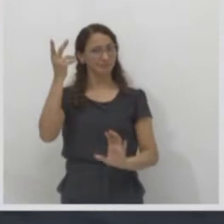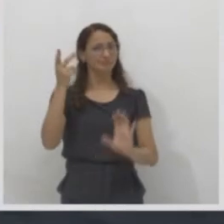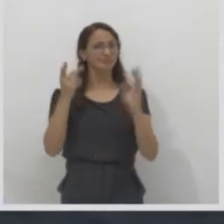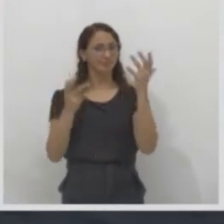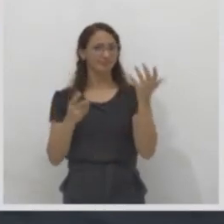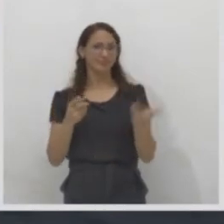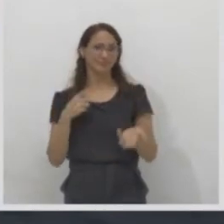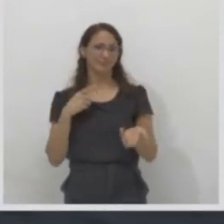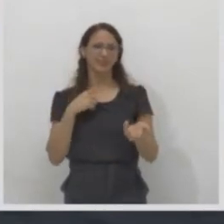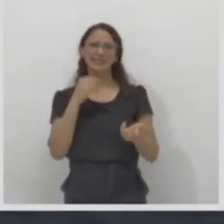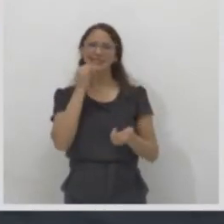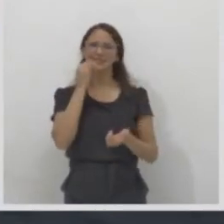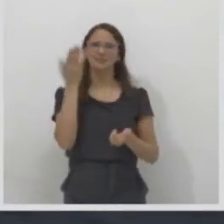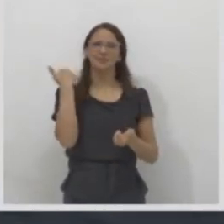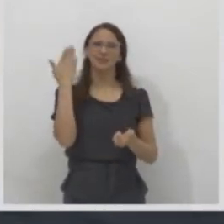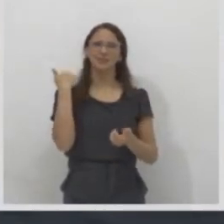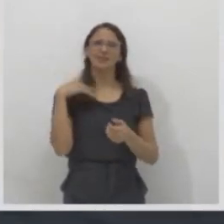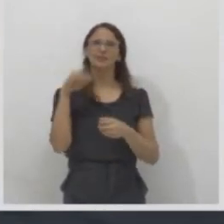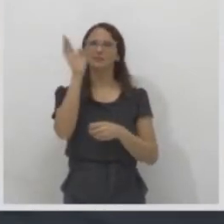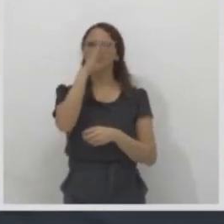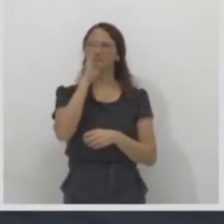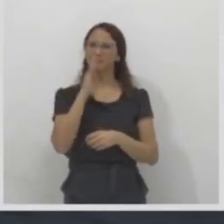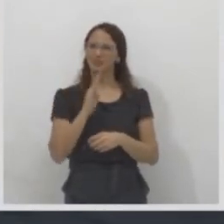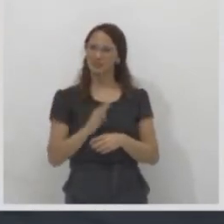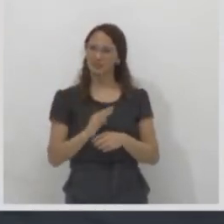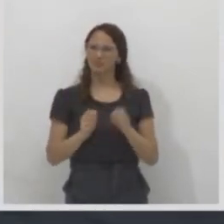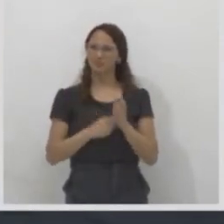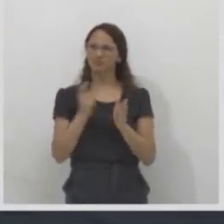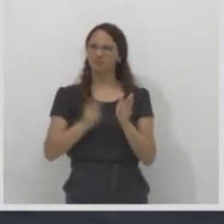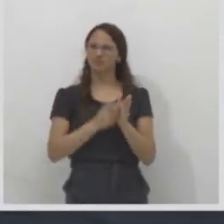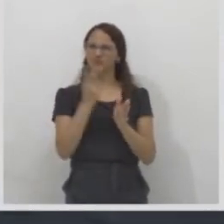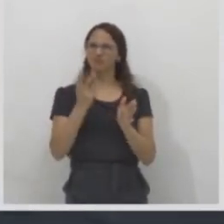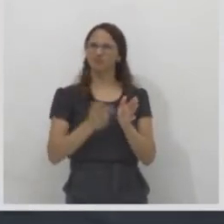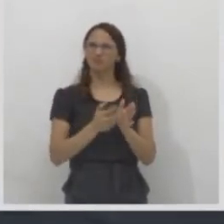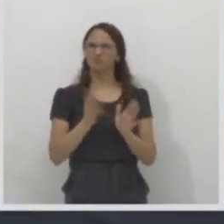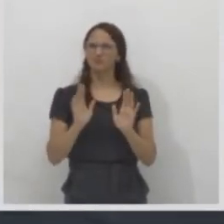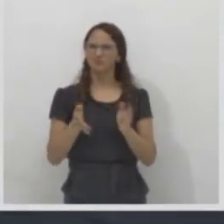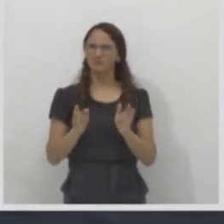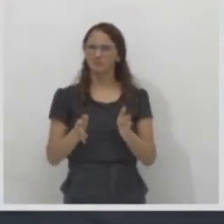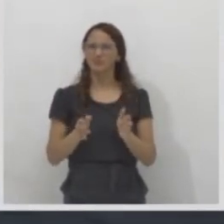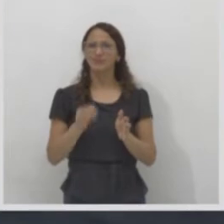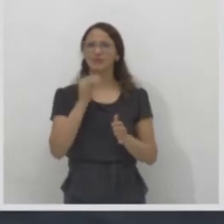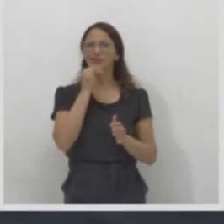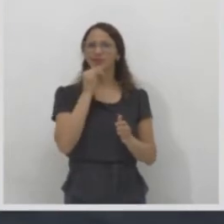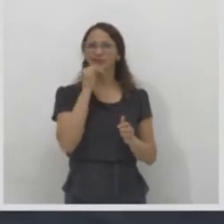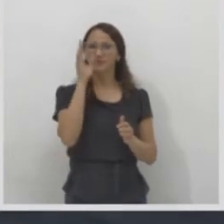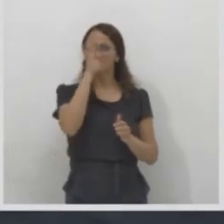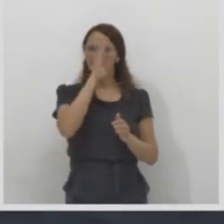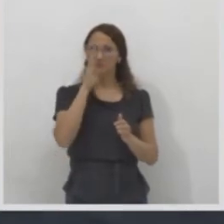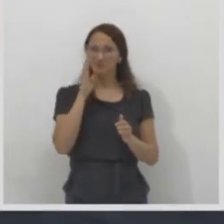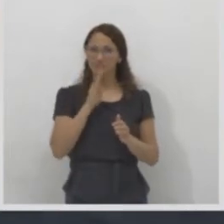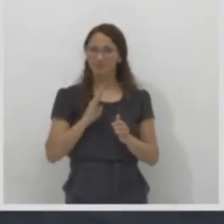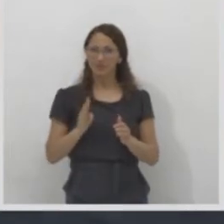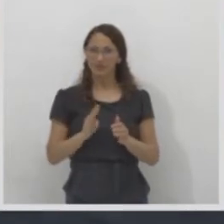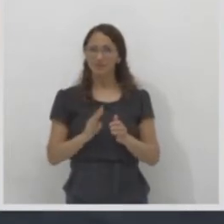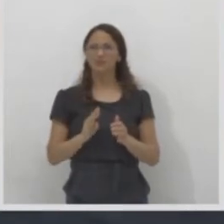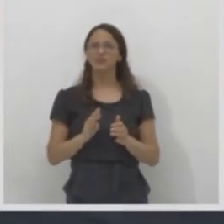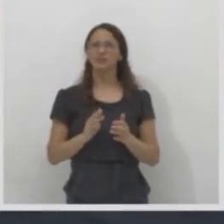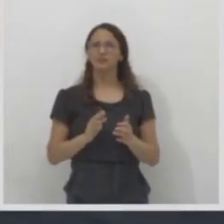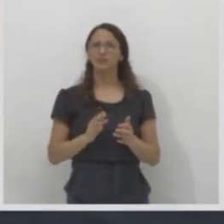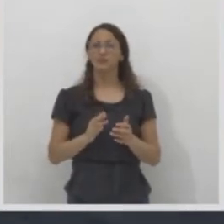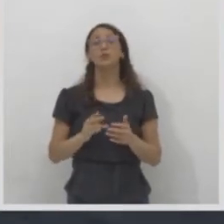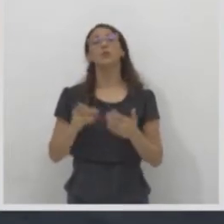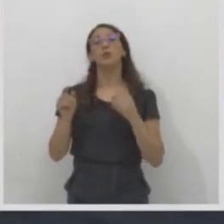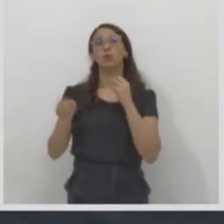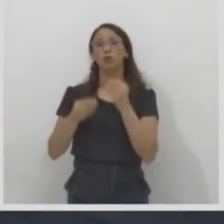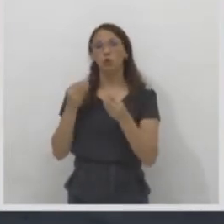brasileiro, uma vez, várias vezes, na verdade, mas uma vez o governo brasileiro induziu nordestinos a virem para a Amazônia.